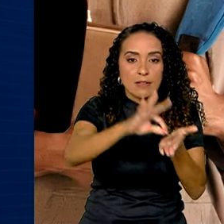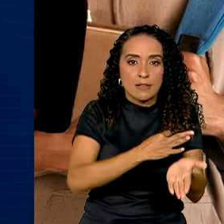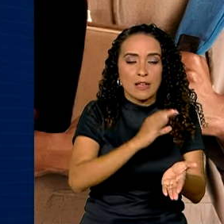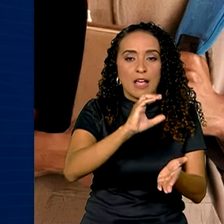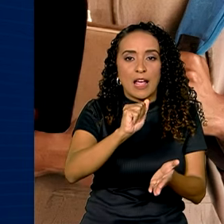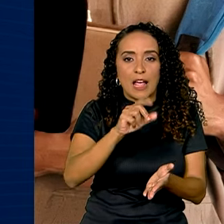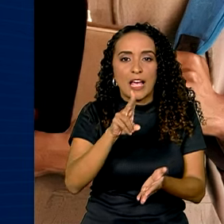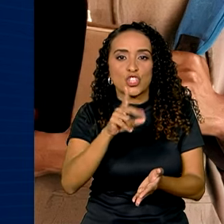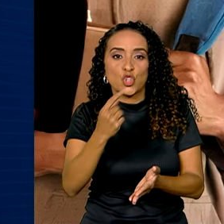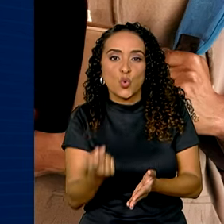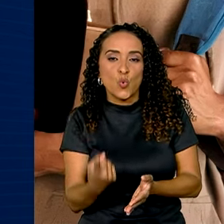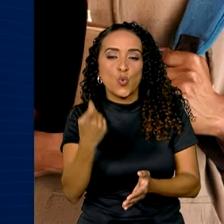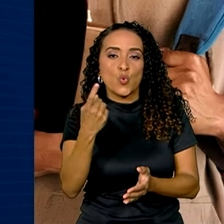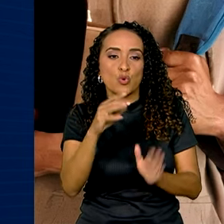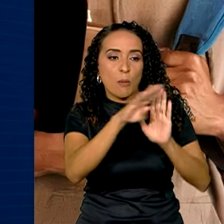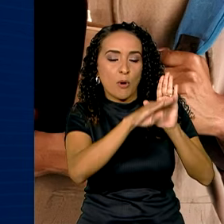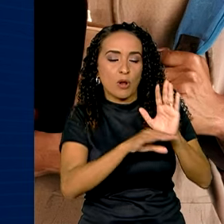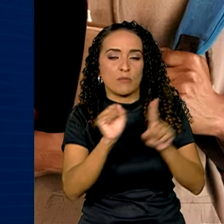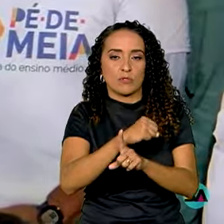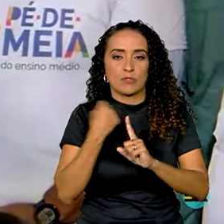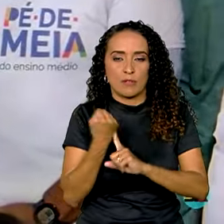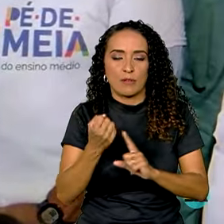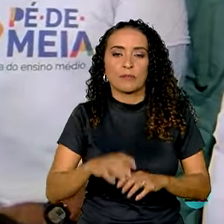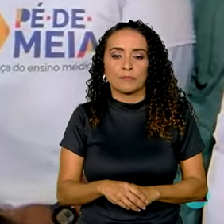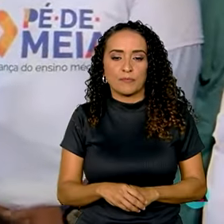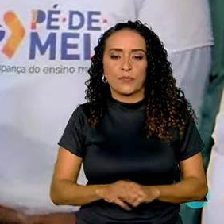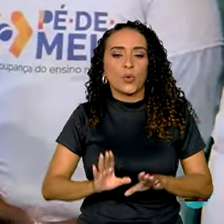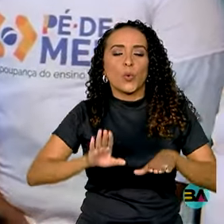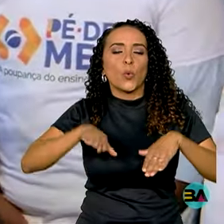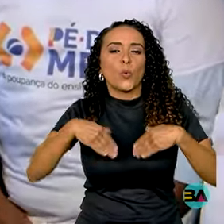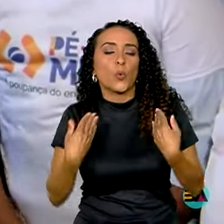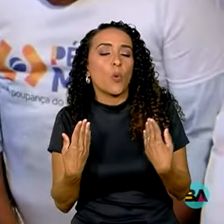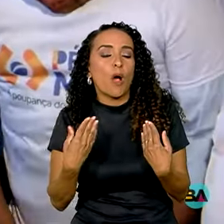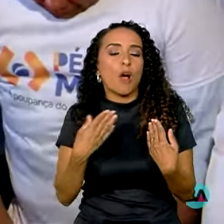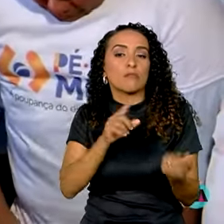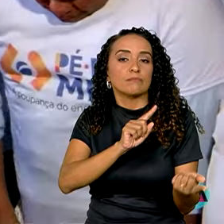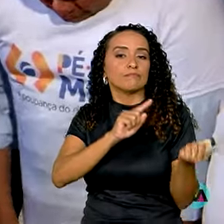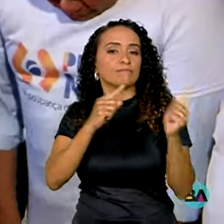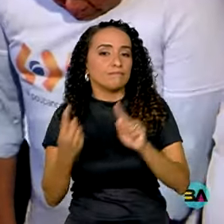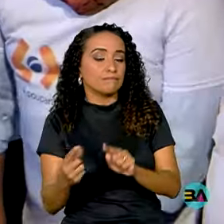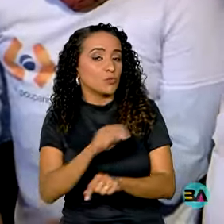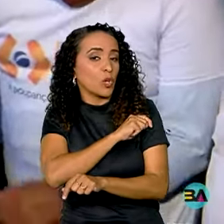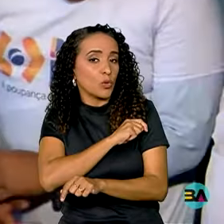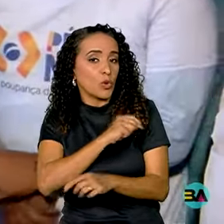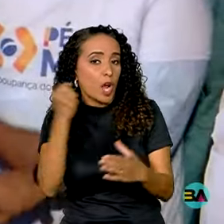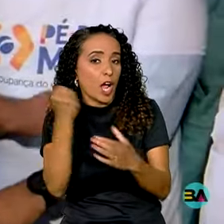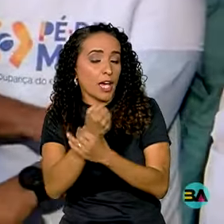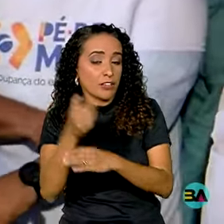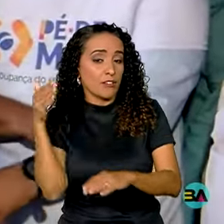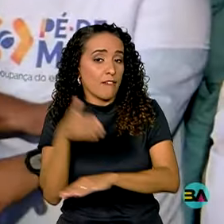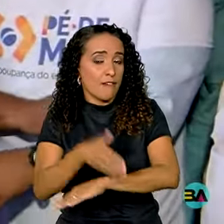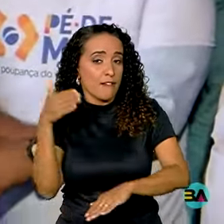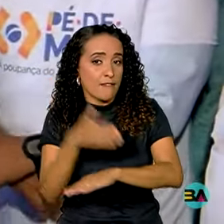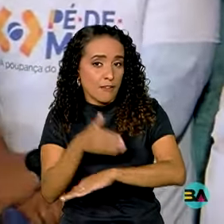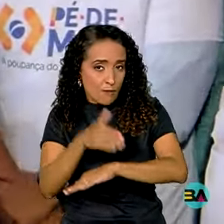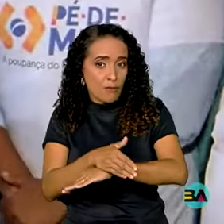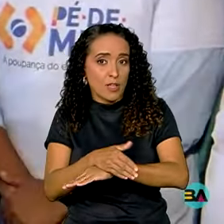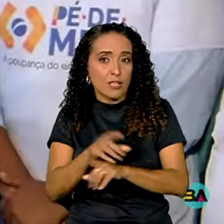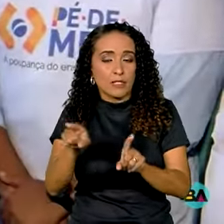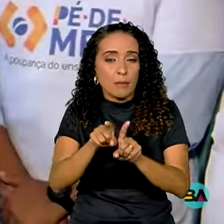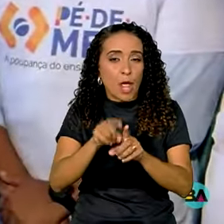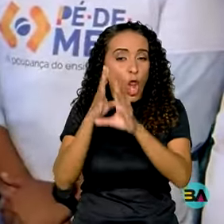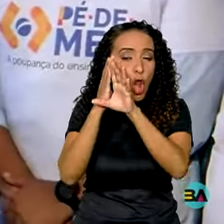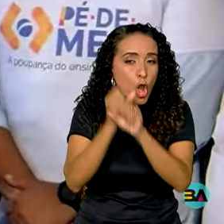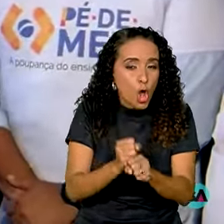no Cadastro Único para Programas Sociais. Qual é a contrapartida do aluno? Primeiro, garantir a frequência média